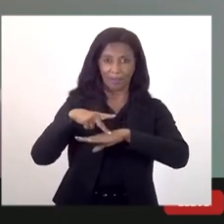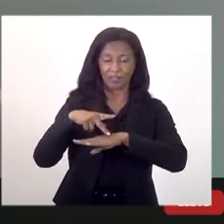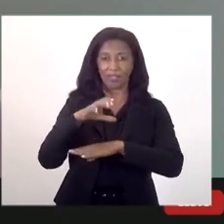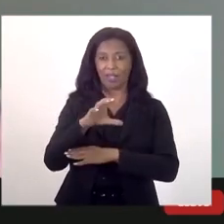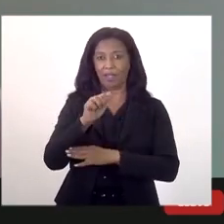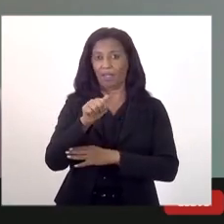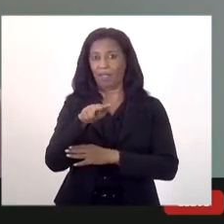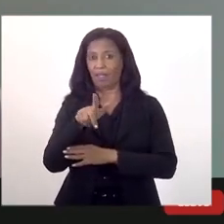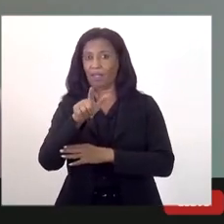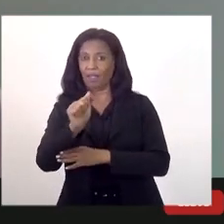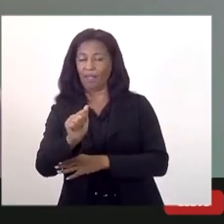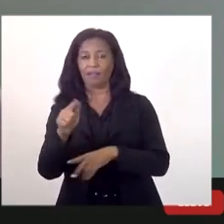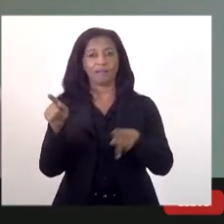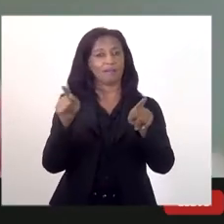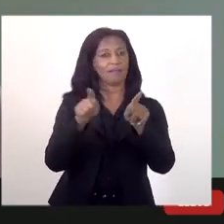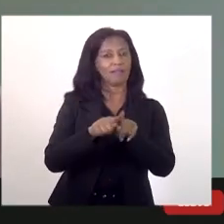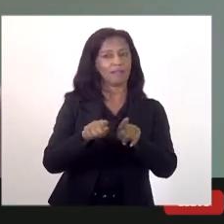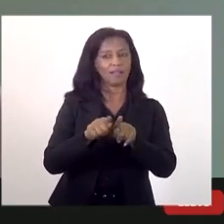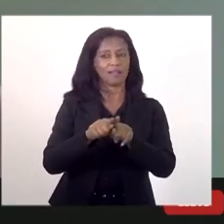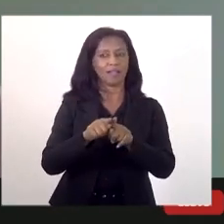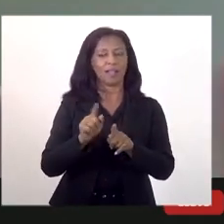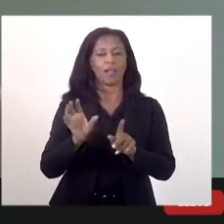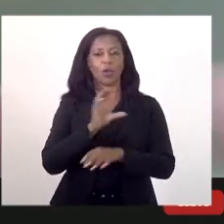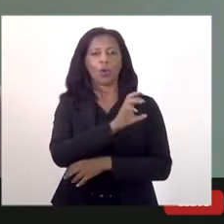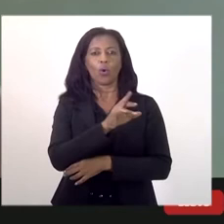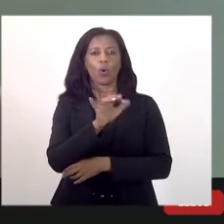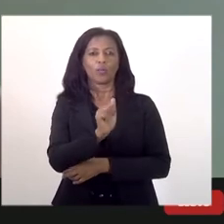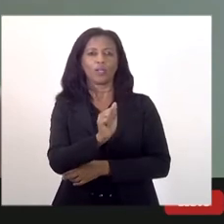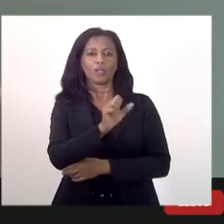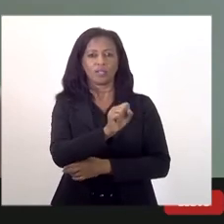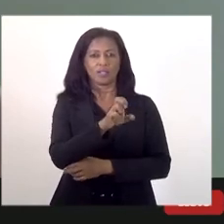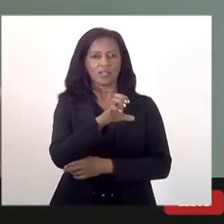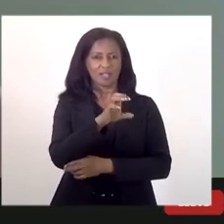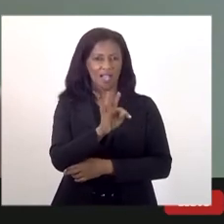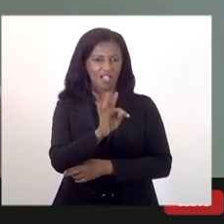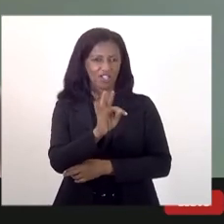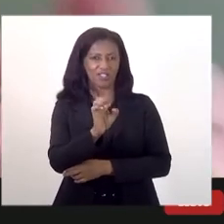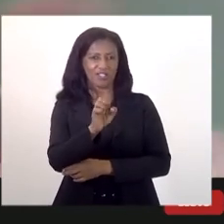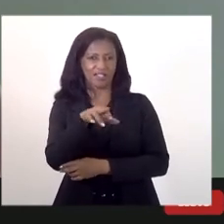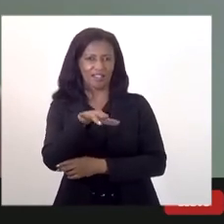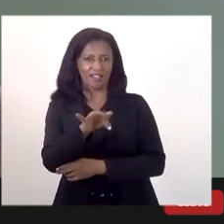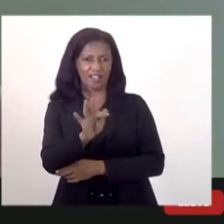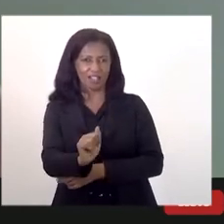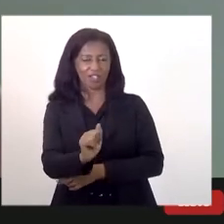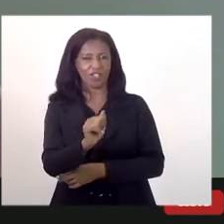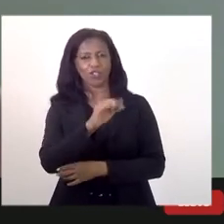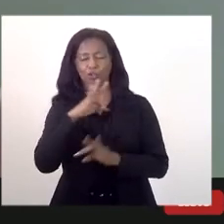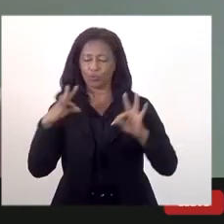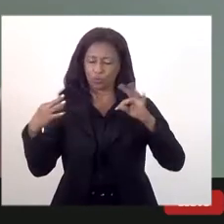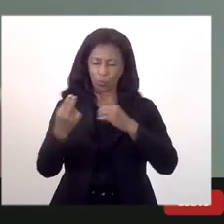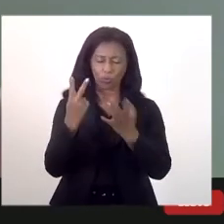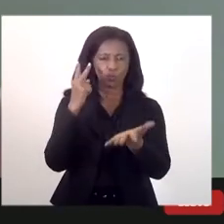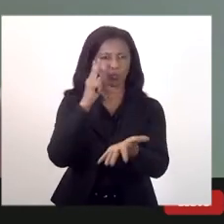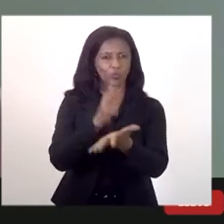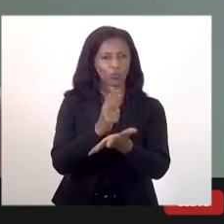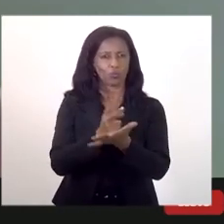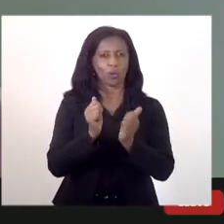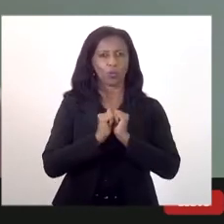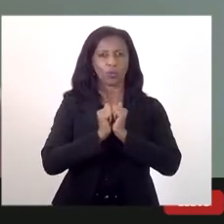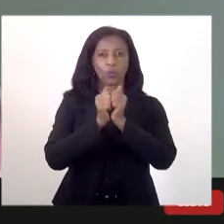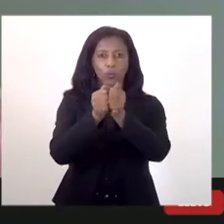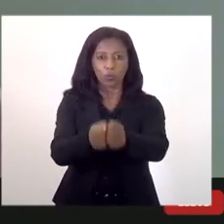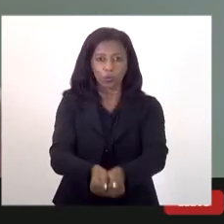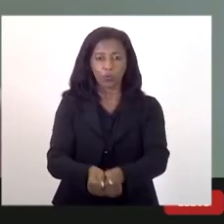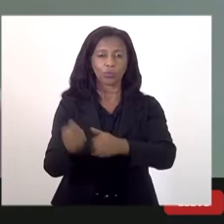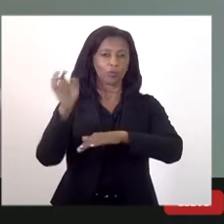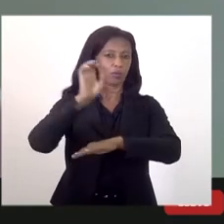e também o Conselho Regional do CACENAT coloca à disposição de todos aqui para nós continuarmos seguindo juntos pelo